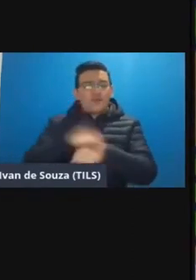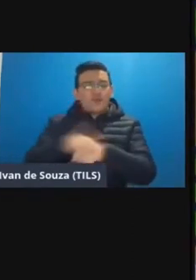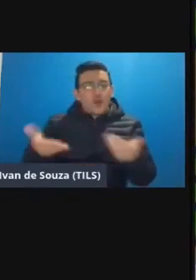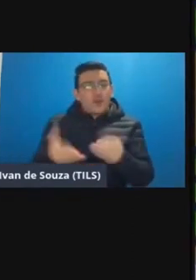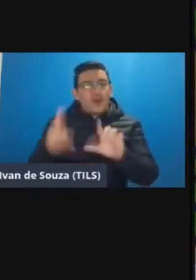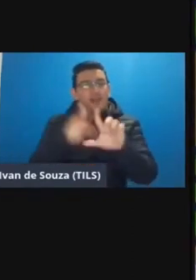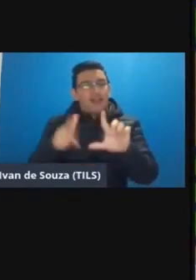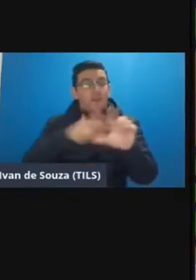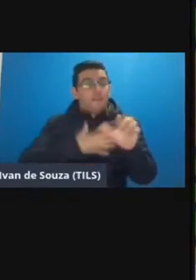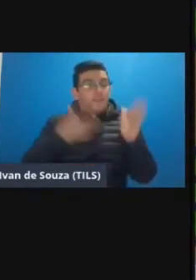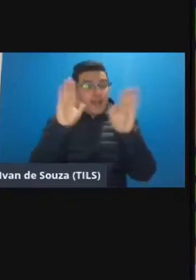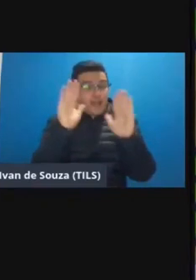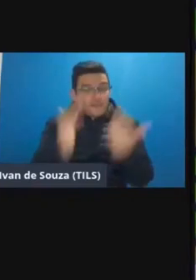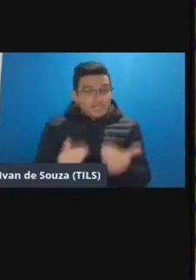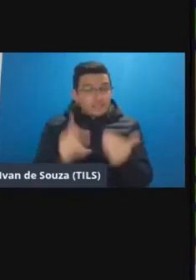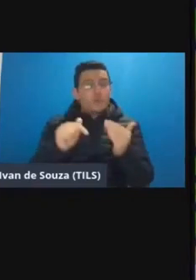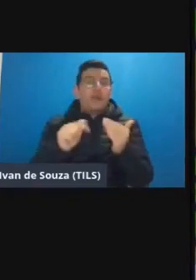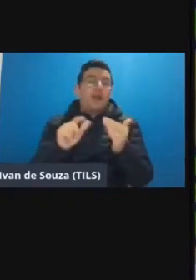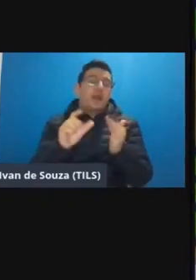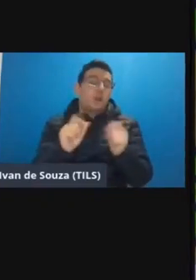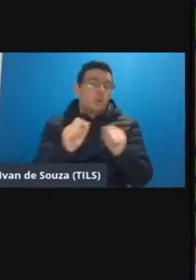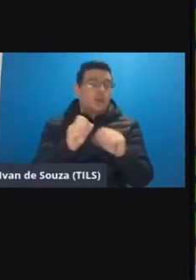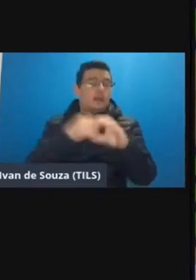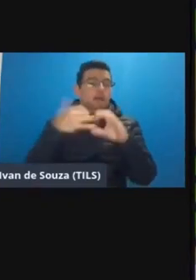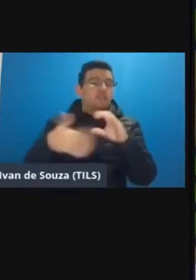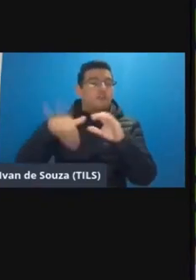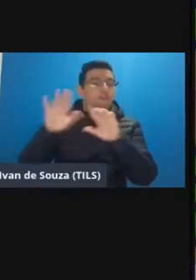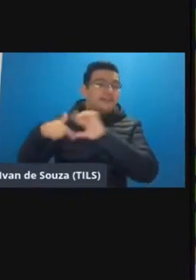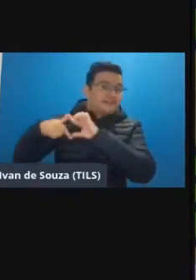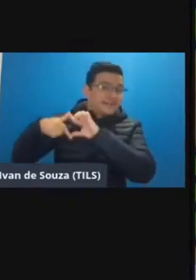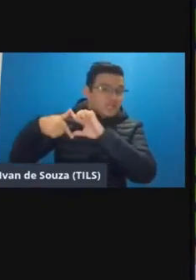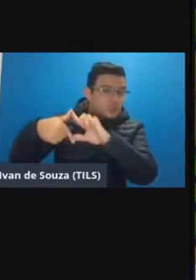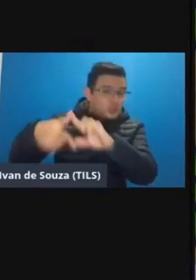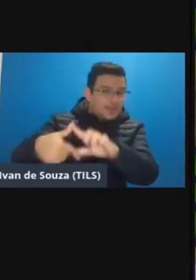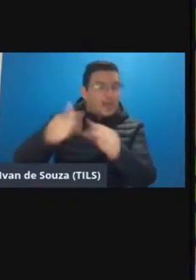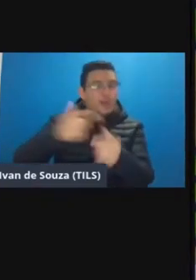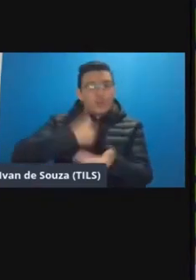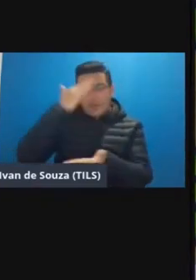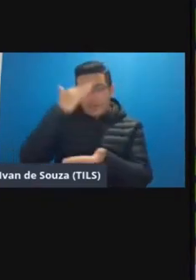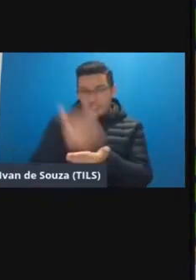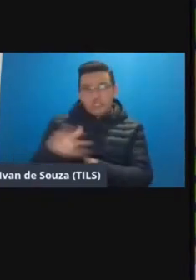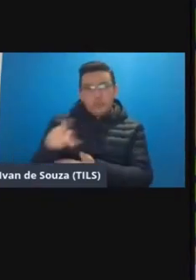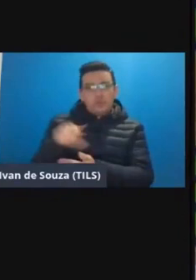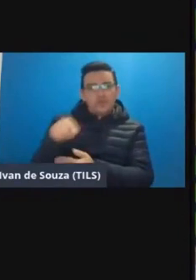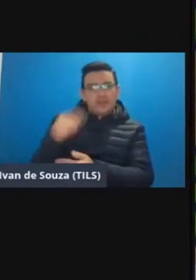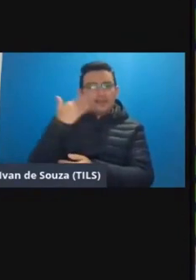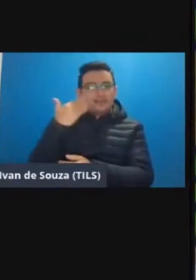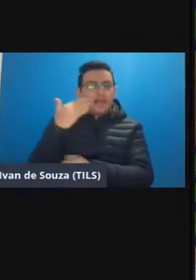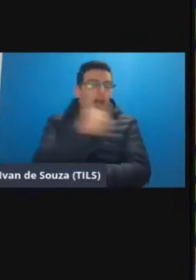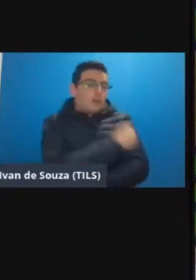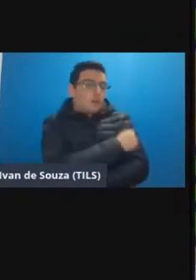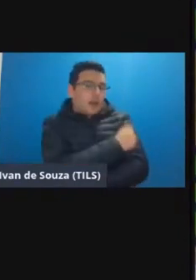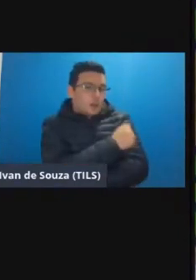avaliação ela vai estar baseada numa concepção pedagógica mais tradicional na qual eu acredito que o professor é que sabe estudante é aquele que